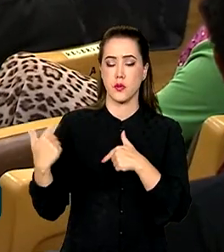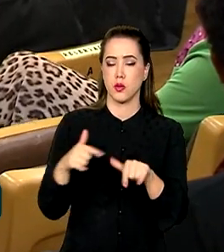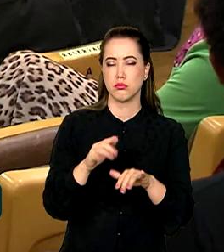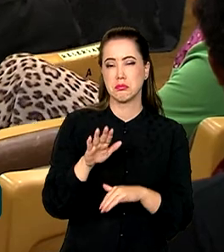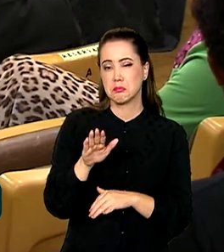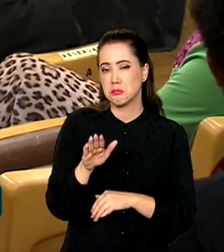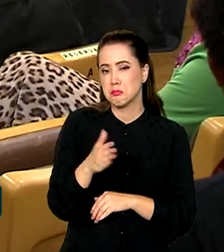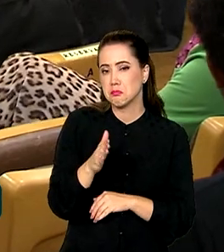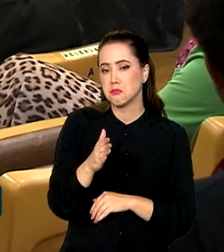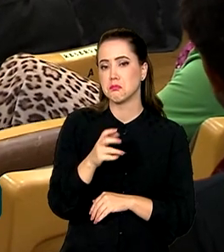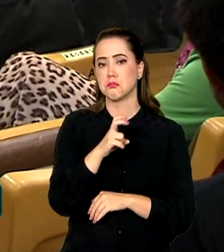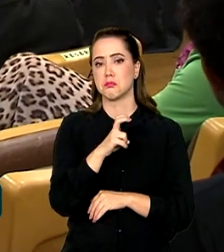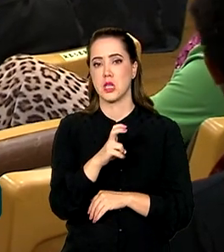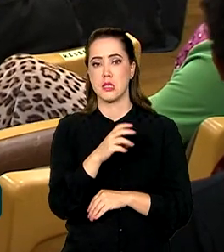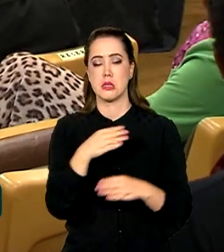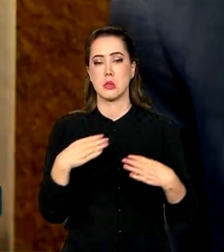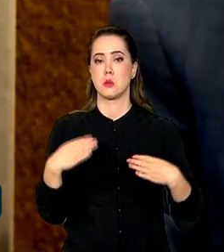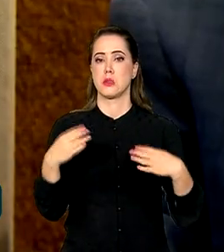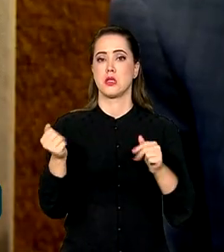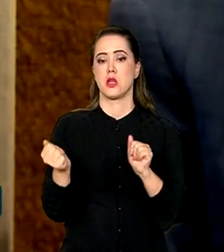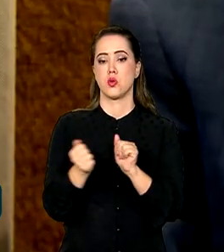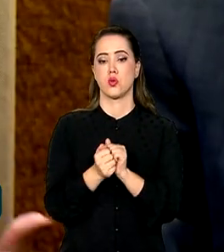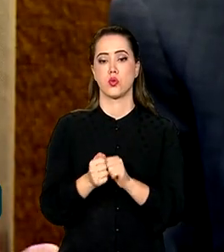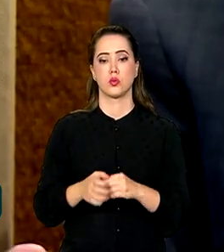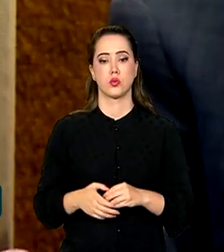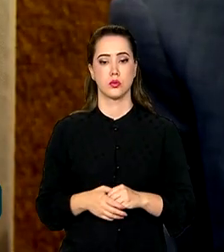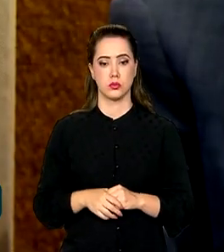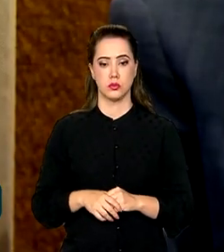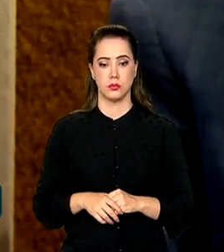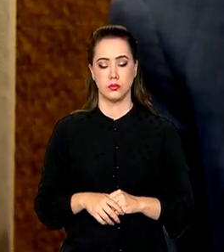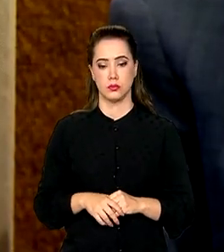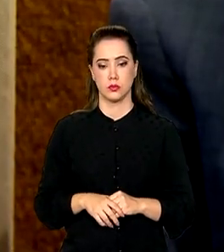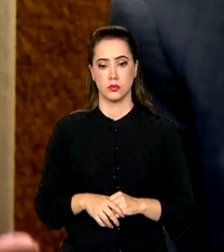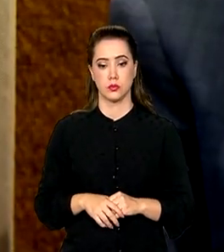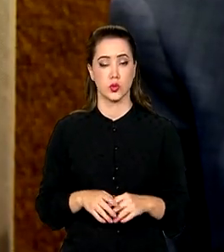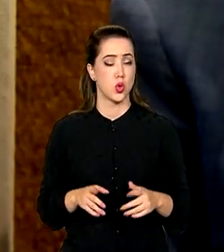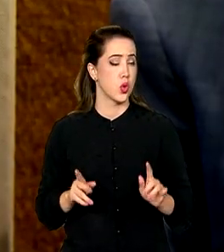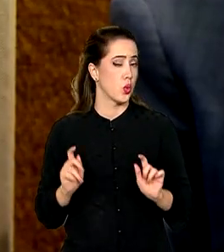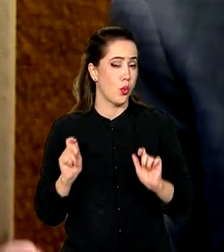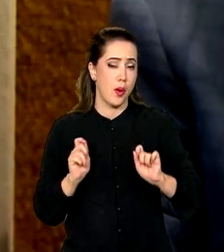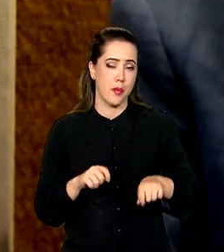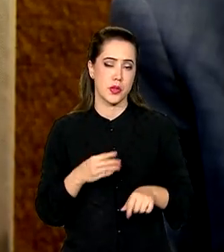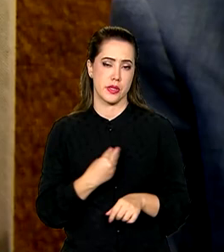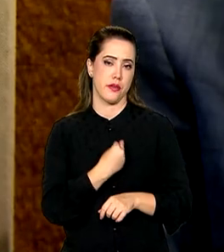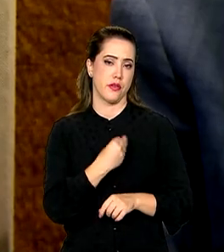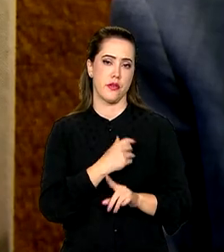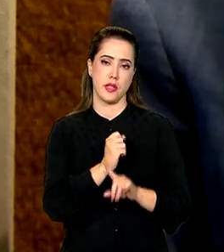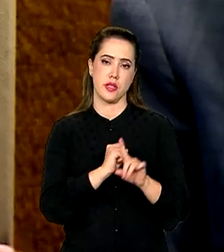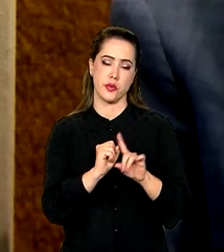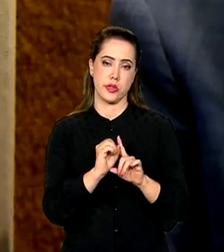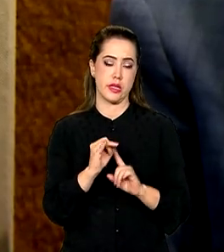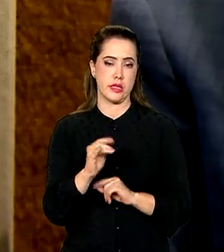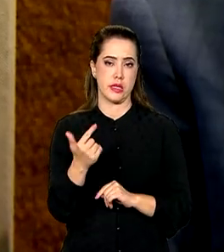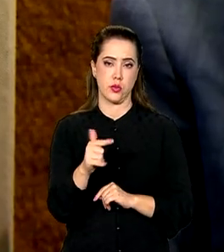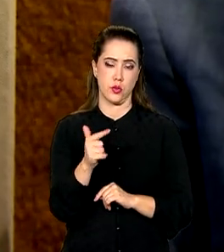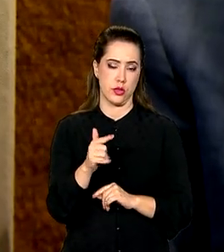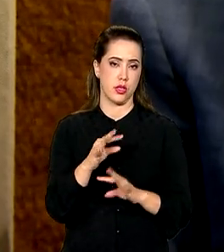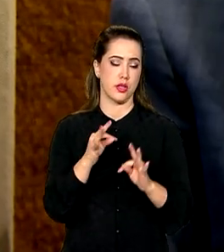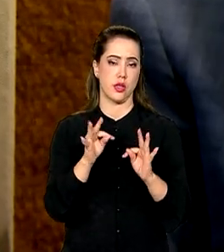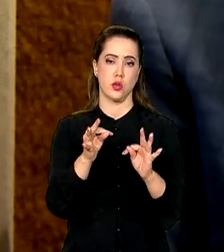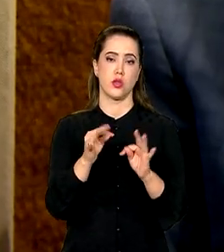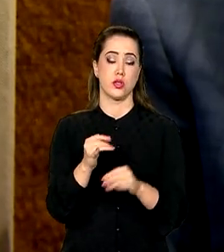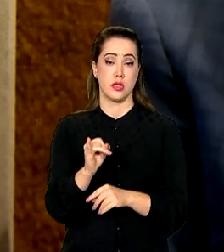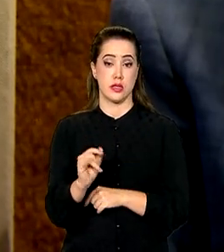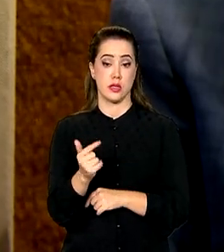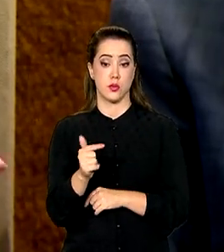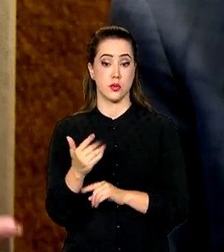pelo menos cinco ministérios. Não é possível mais viver em sociedade sem o uso de tecnologia, sem o uso de telas. Então a gente